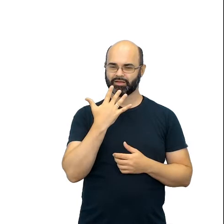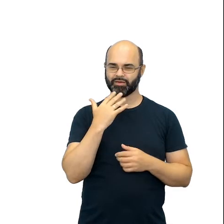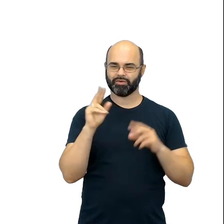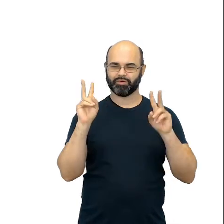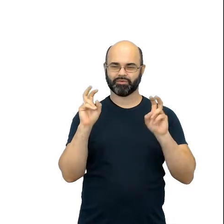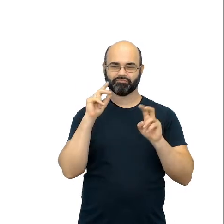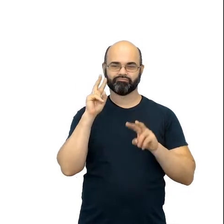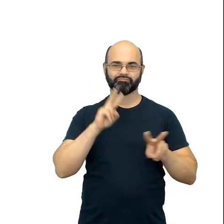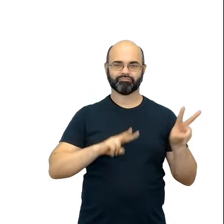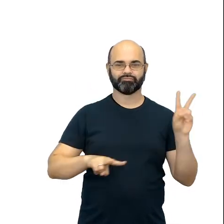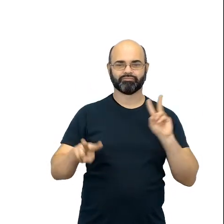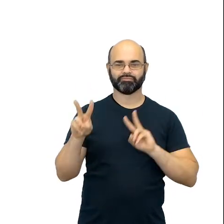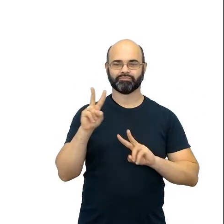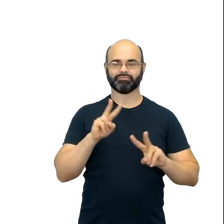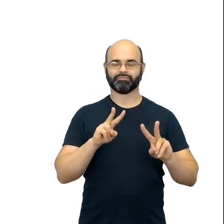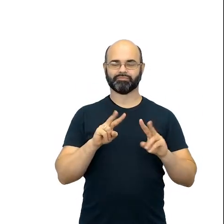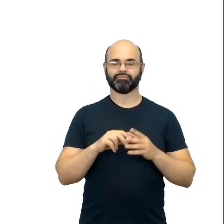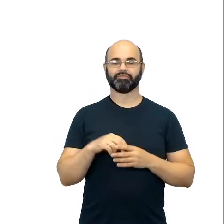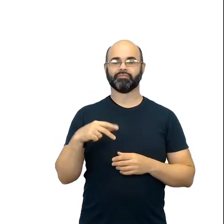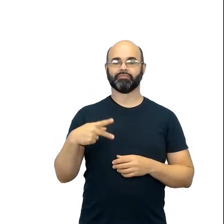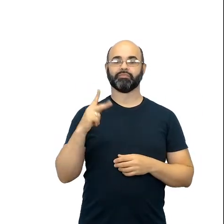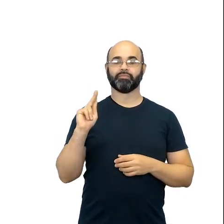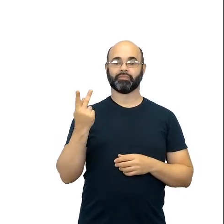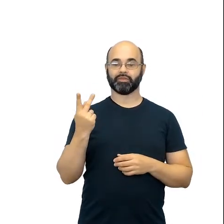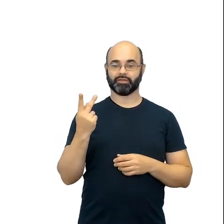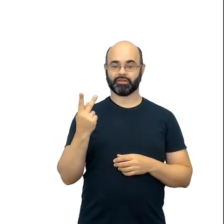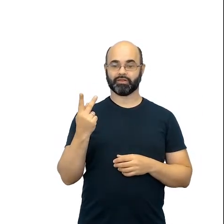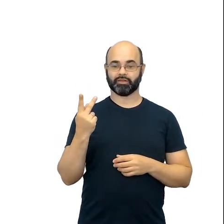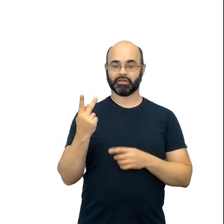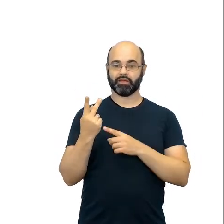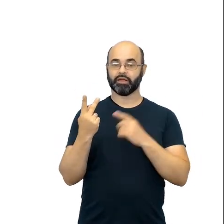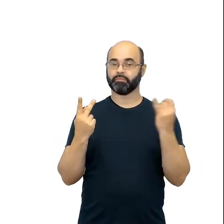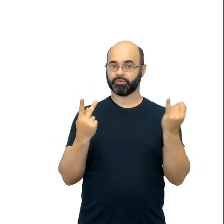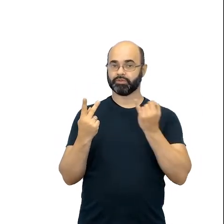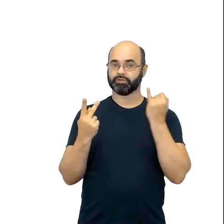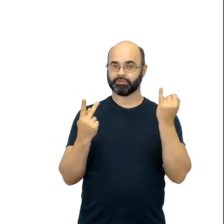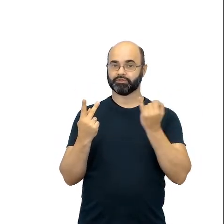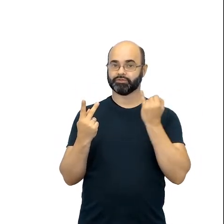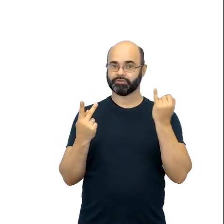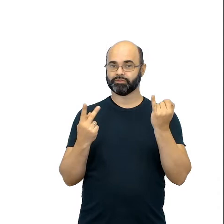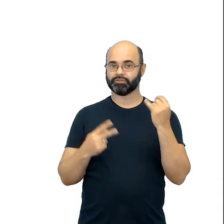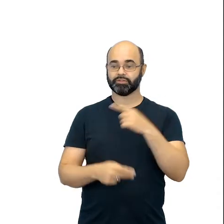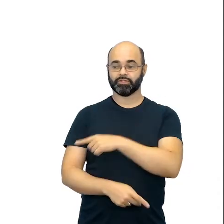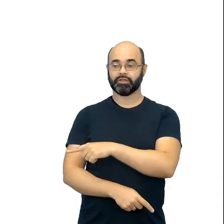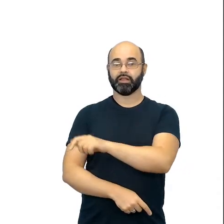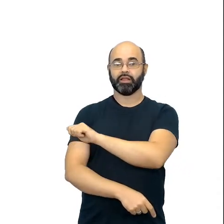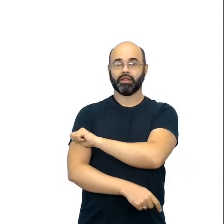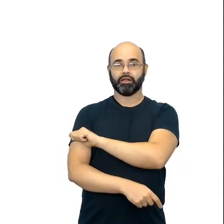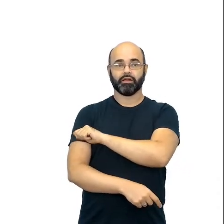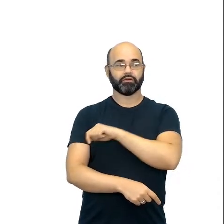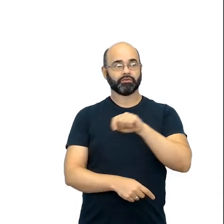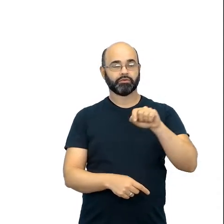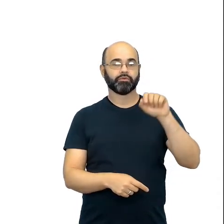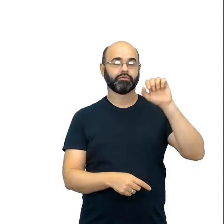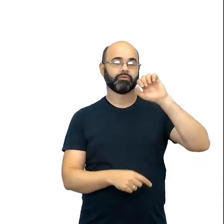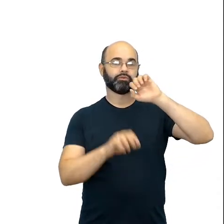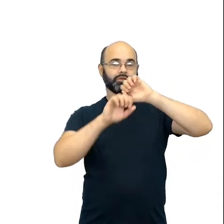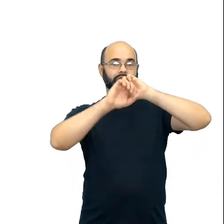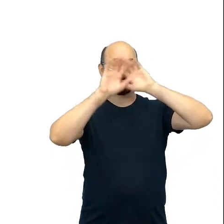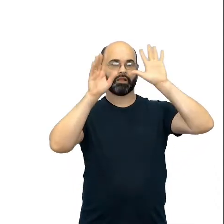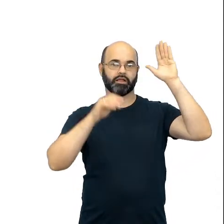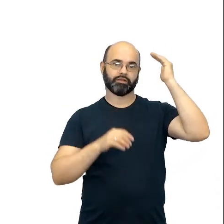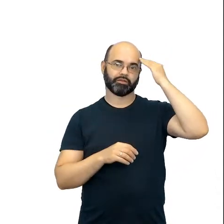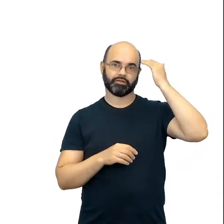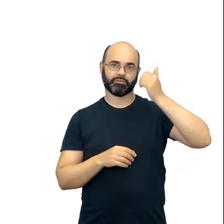visual, do indicador de pH é muito importante para o aluno. É algo que facilita o fato dele ter uma identificação